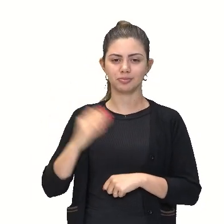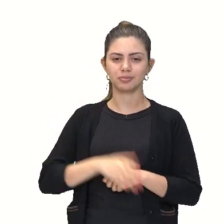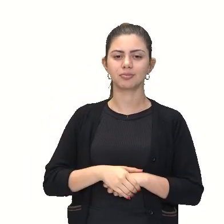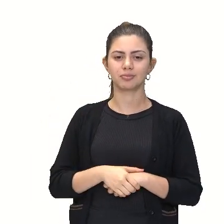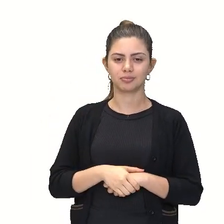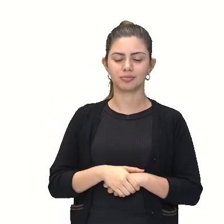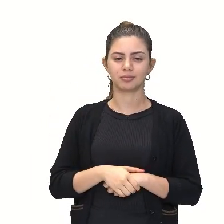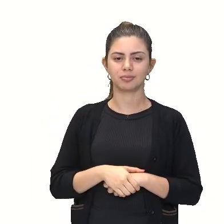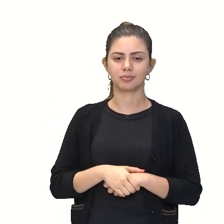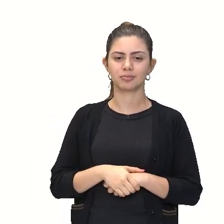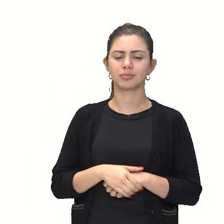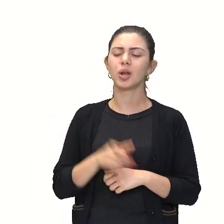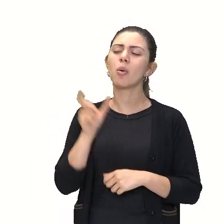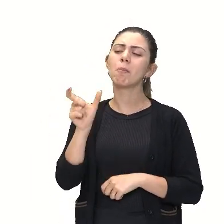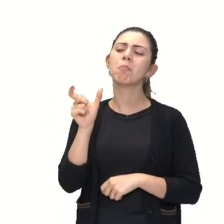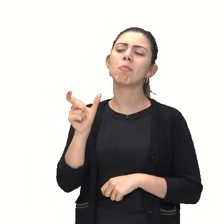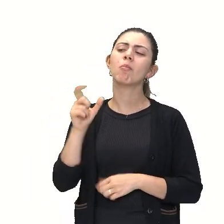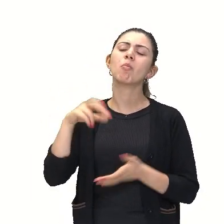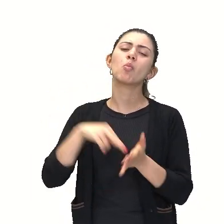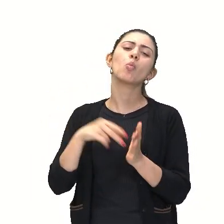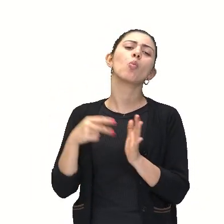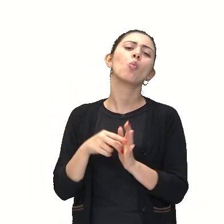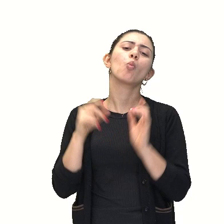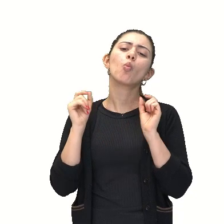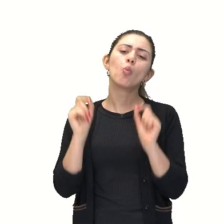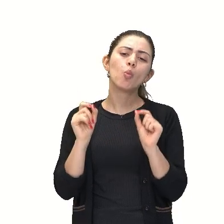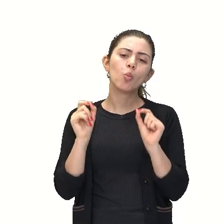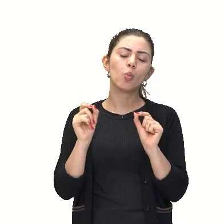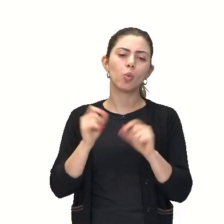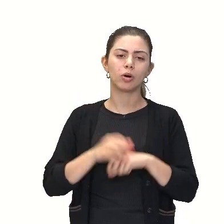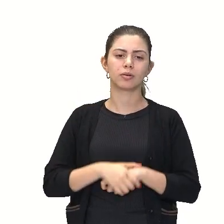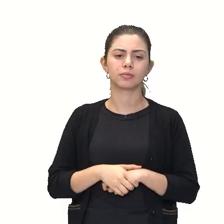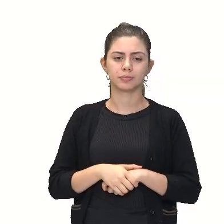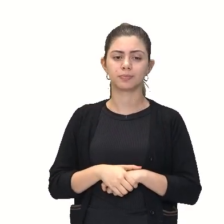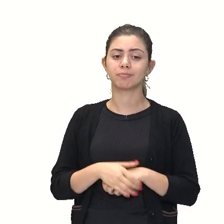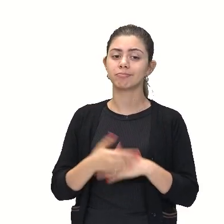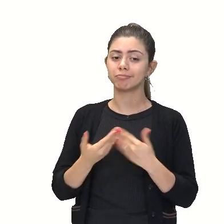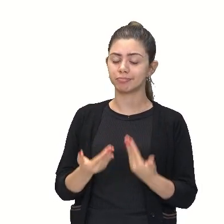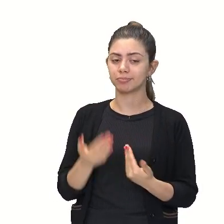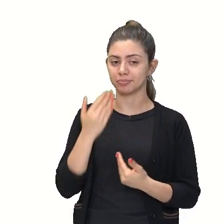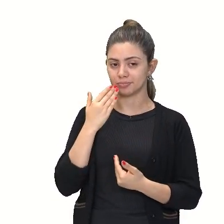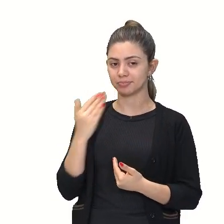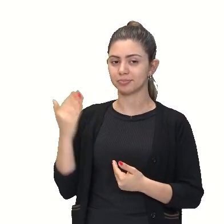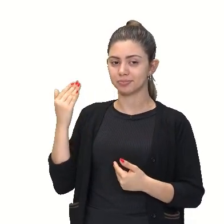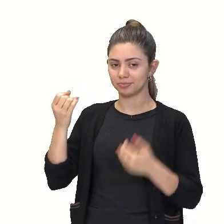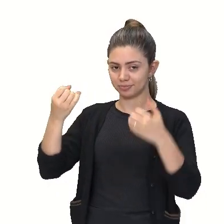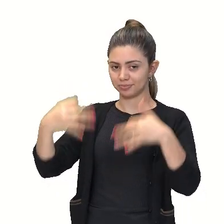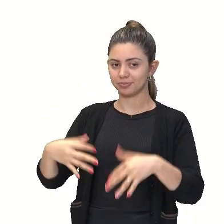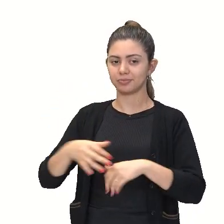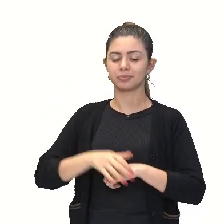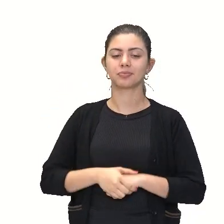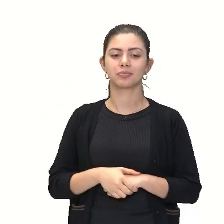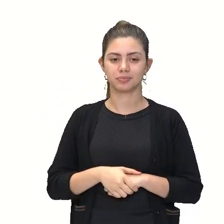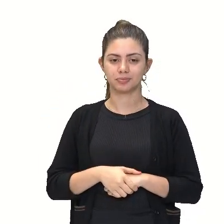Permutação. O que significa permutar? Permutar significa